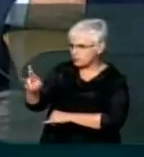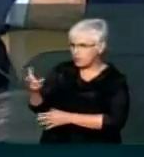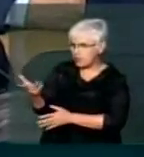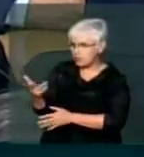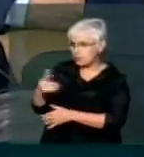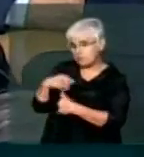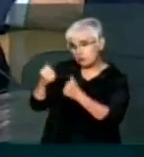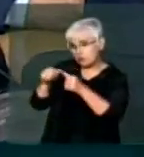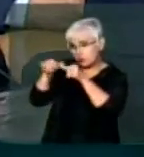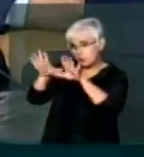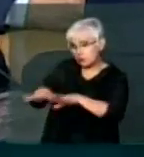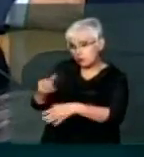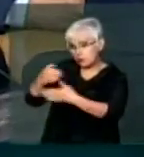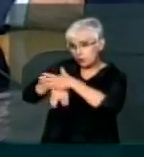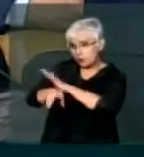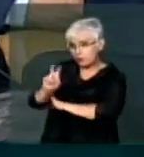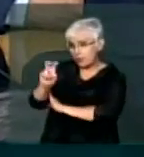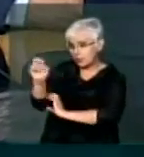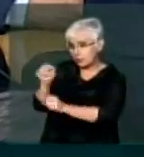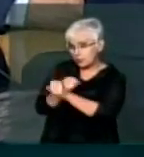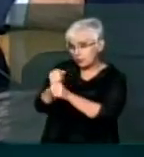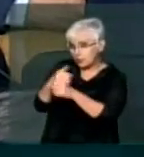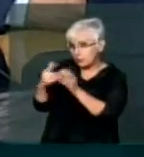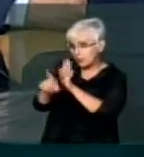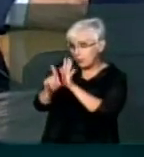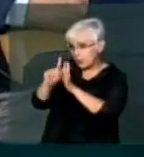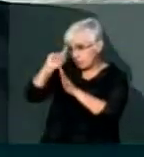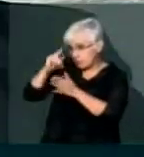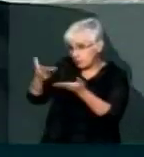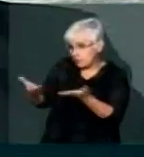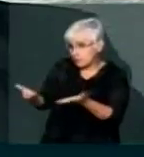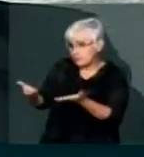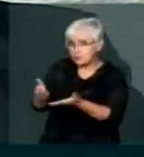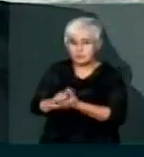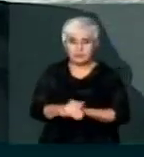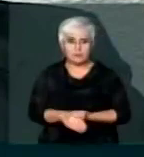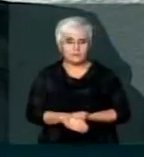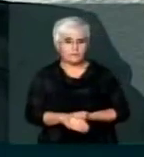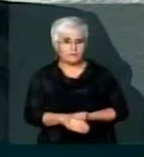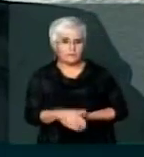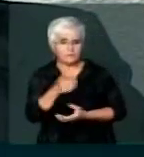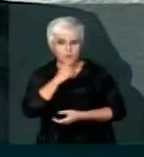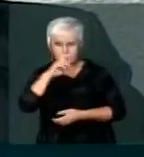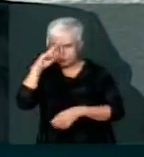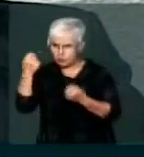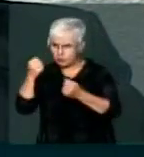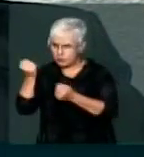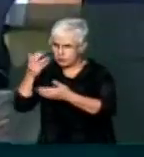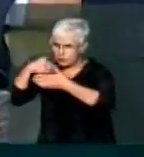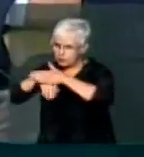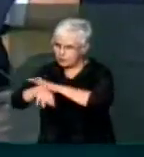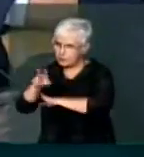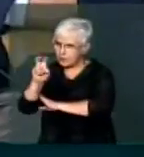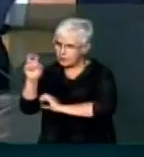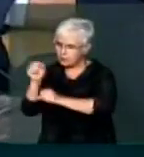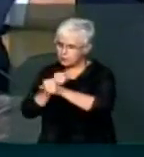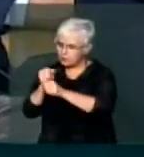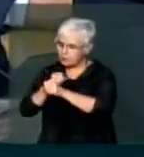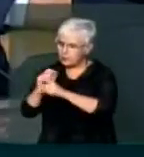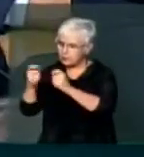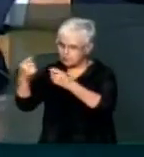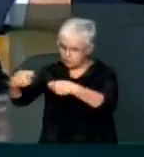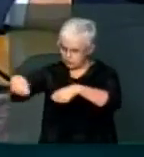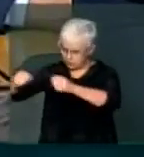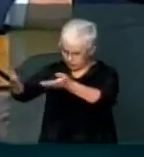Tem que guardar por cinco anos? Ou não é isso que manda a lei? Sim. O senhor tem que guardar por cinco anos, o senhor tem como mandar os comprovantes do